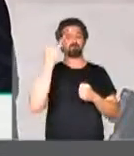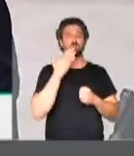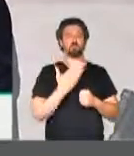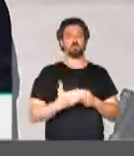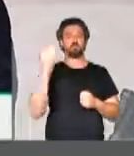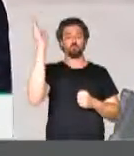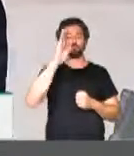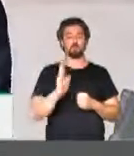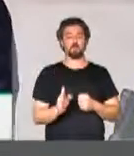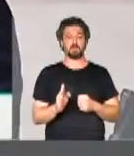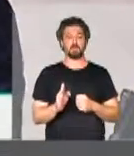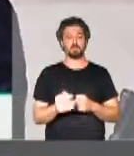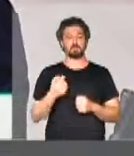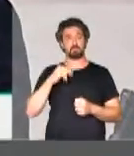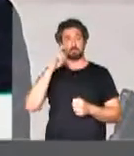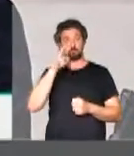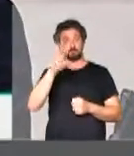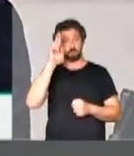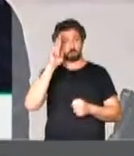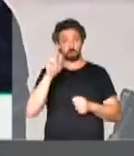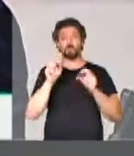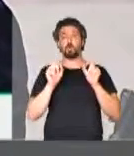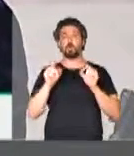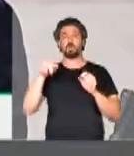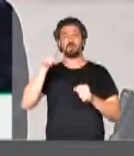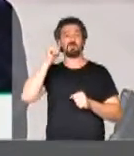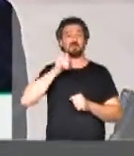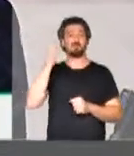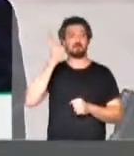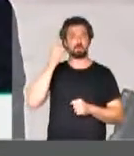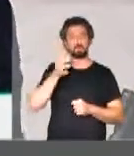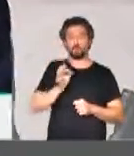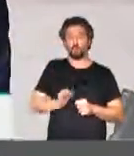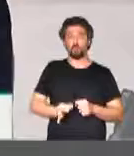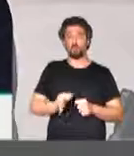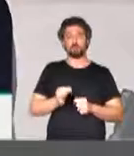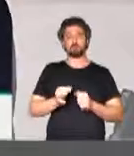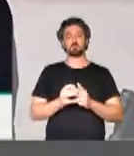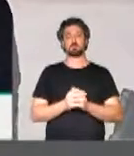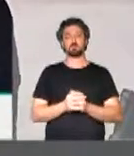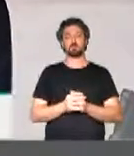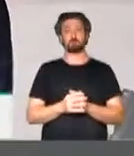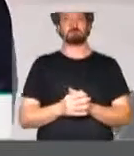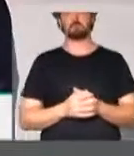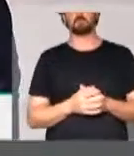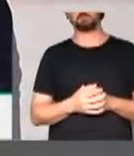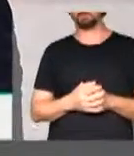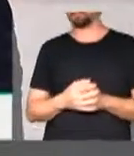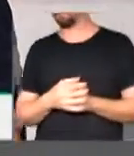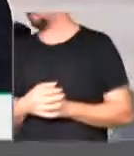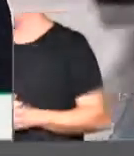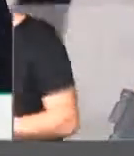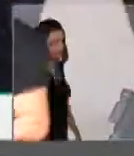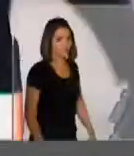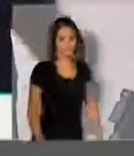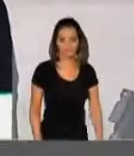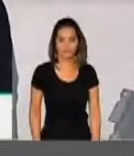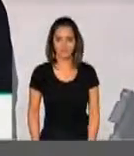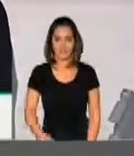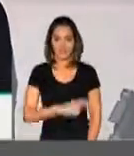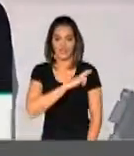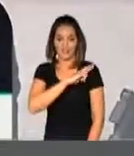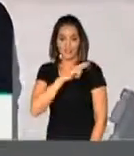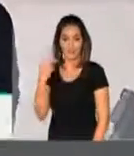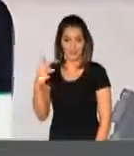ao Brasil. E vejo em Vossa Excelência uma parlamentar que, certamente, conhecendo a responsabilidade que lhe cabe